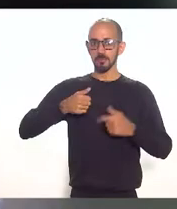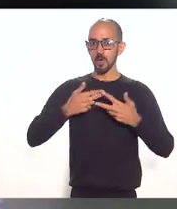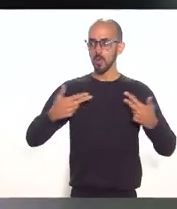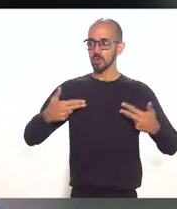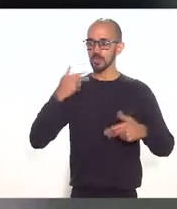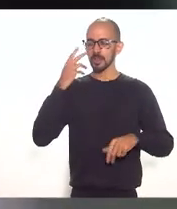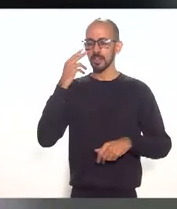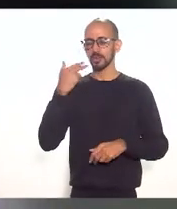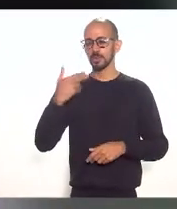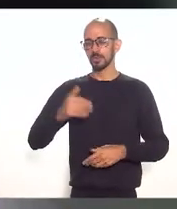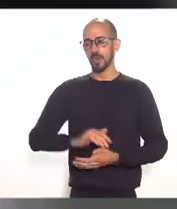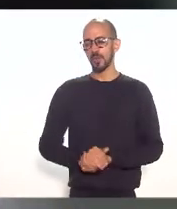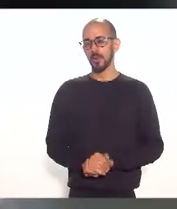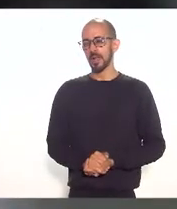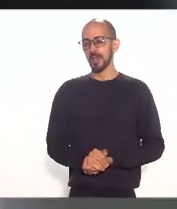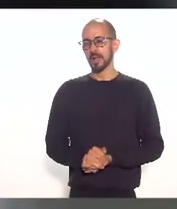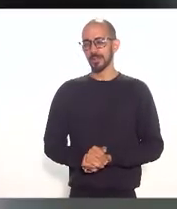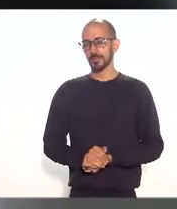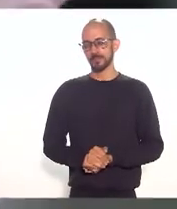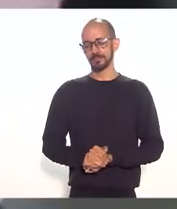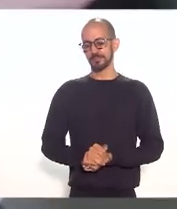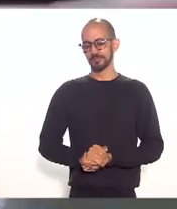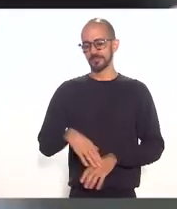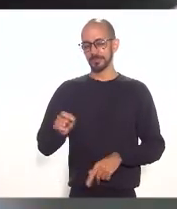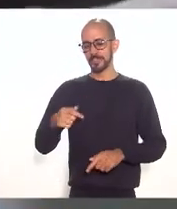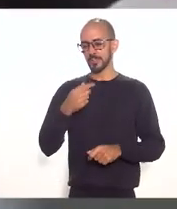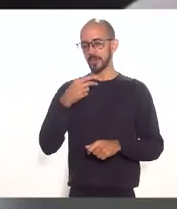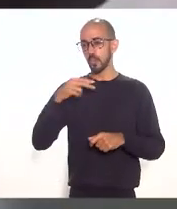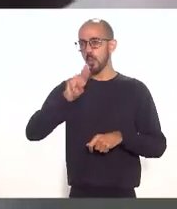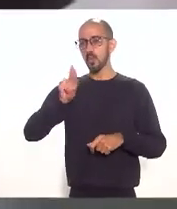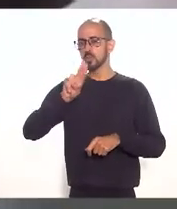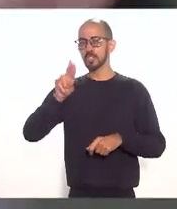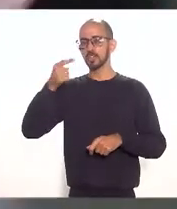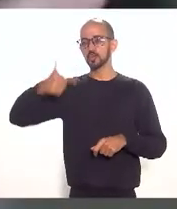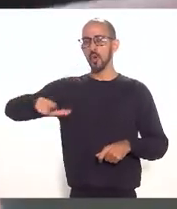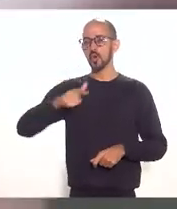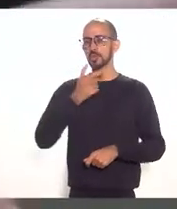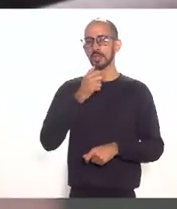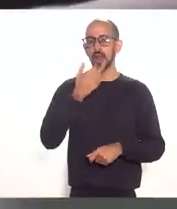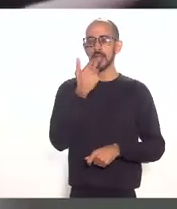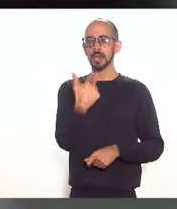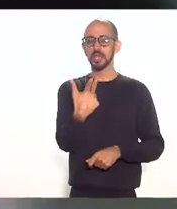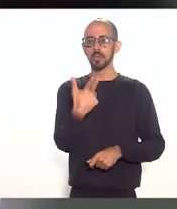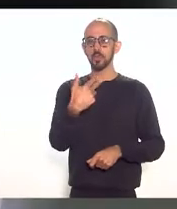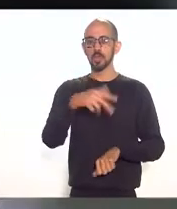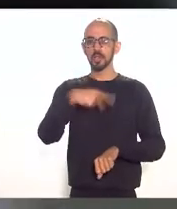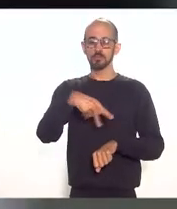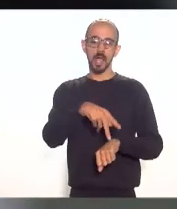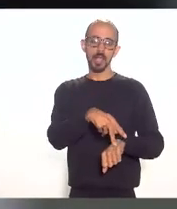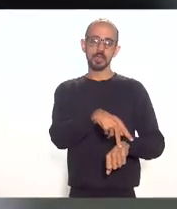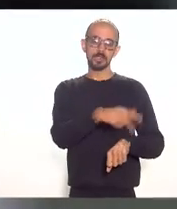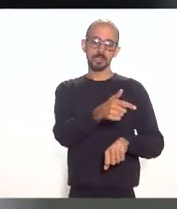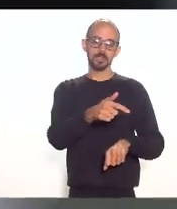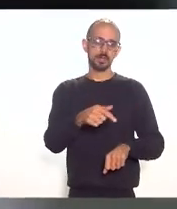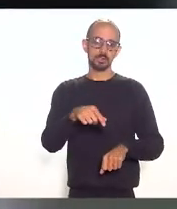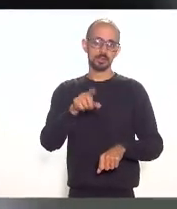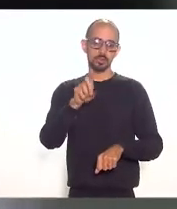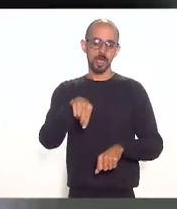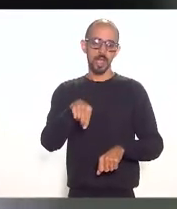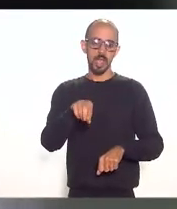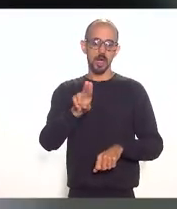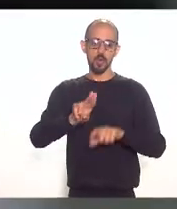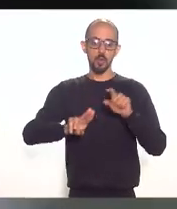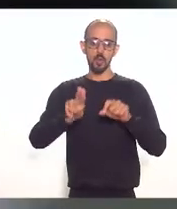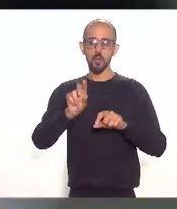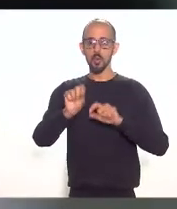às vezes você usar uma língua estrangeira para definir uma atividade uma conduta no caso são